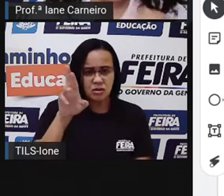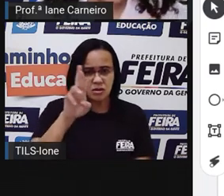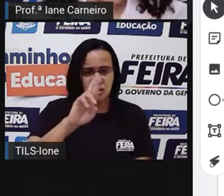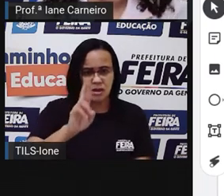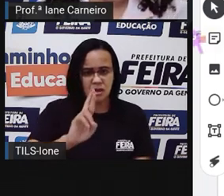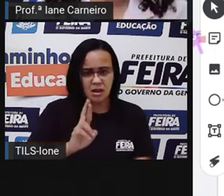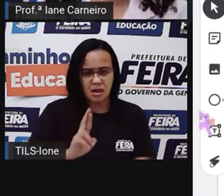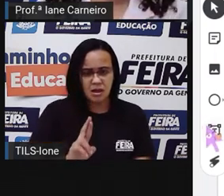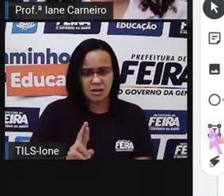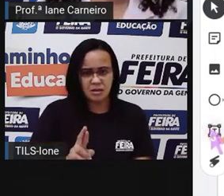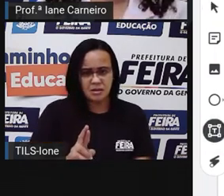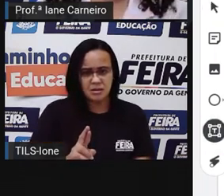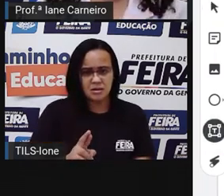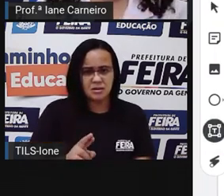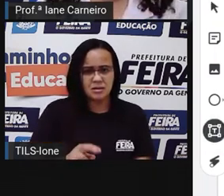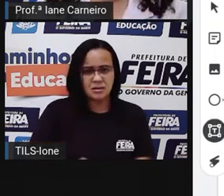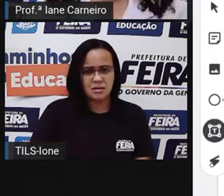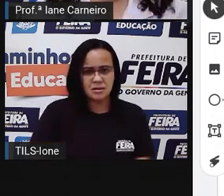Vamos lá fazer.